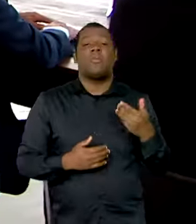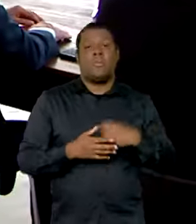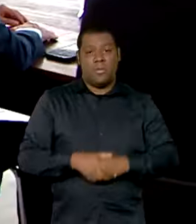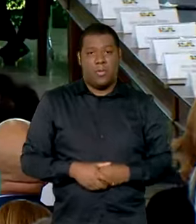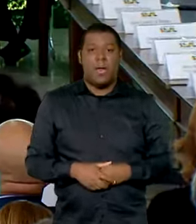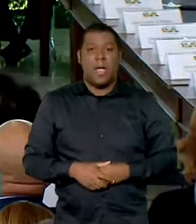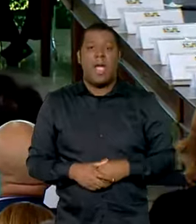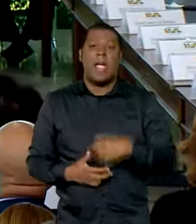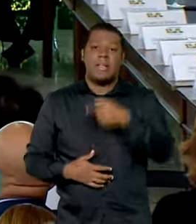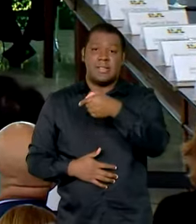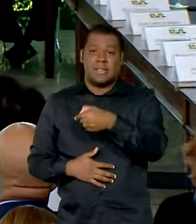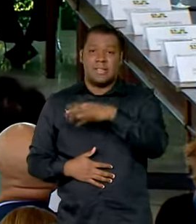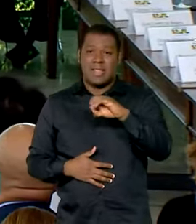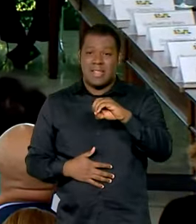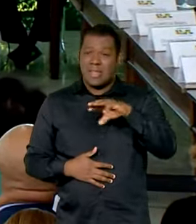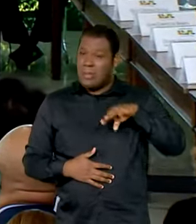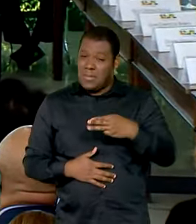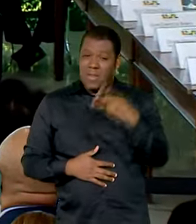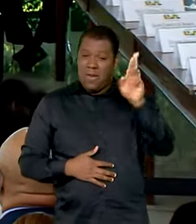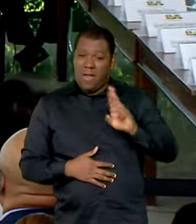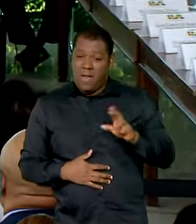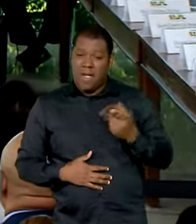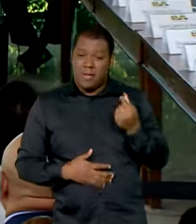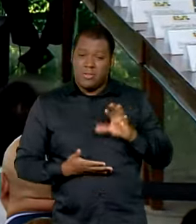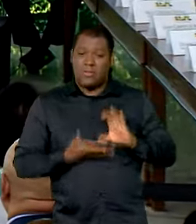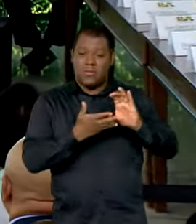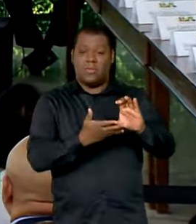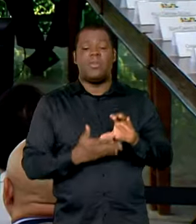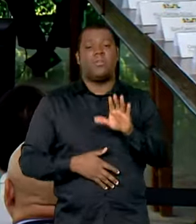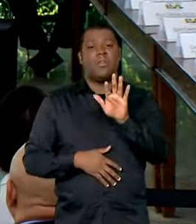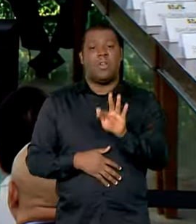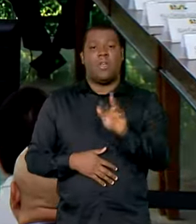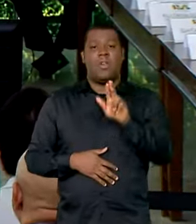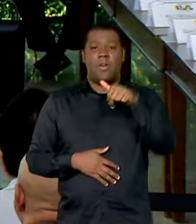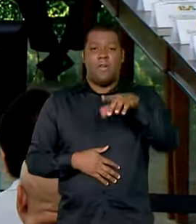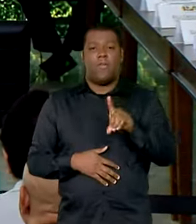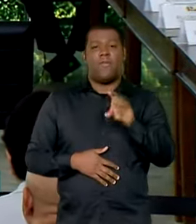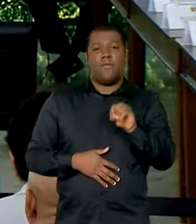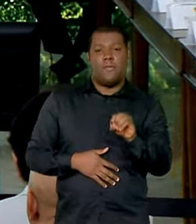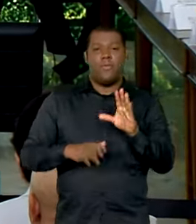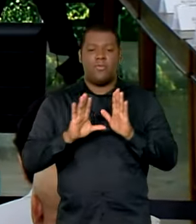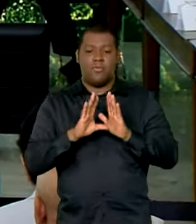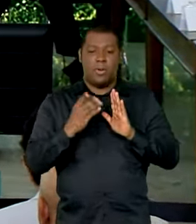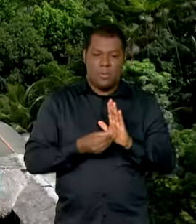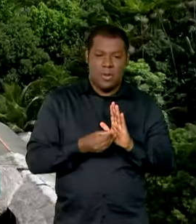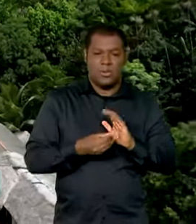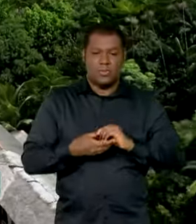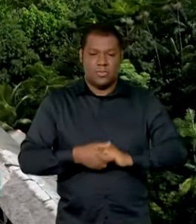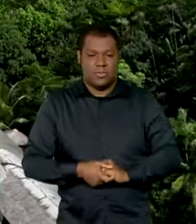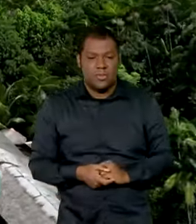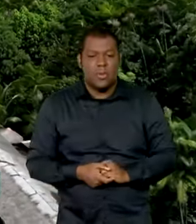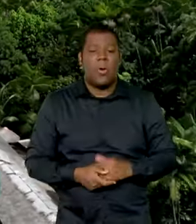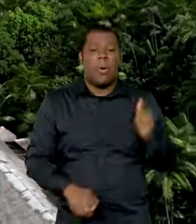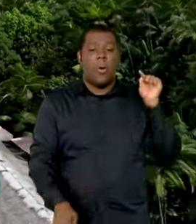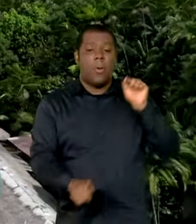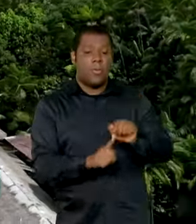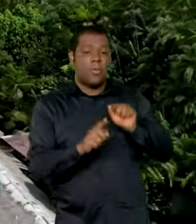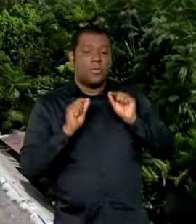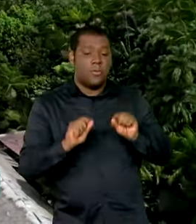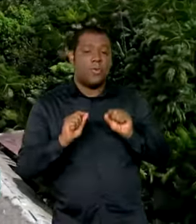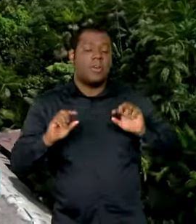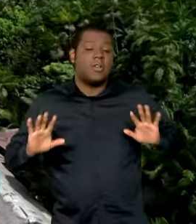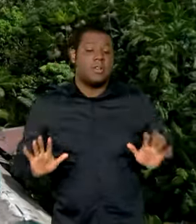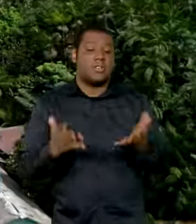investimentos. São 600 milhões do Fundo Amazônia e 130 milhões do Floresta Mais. O objetivo é